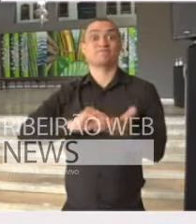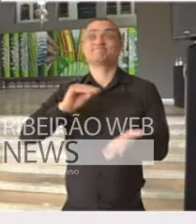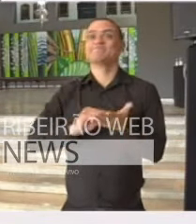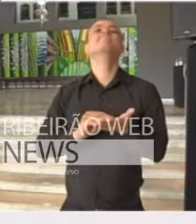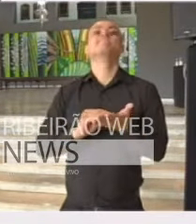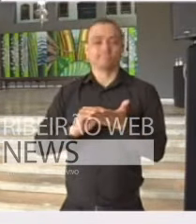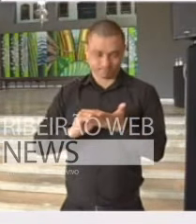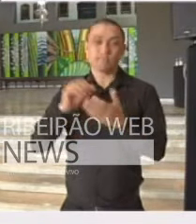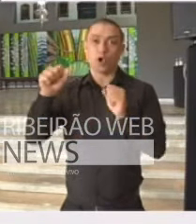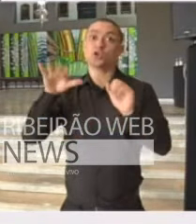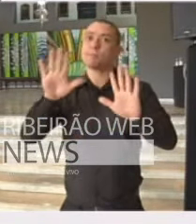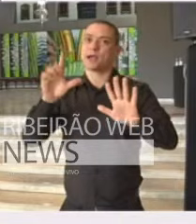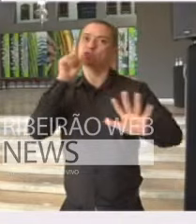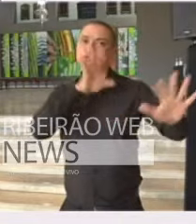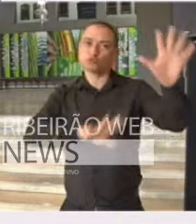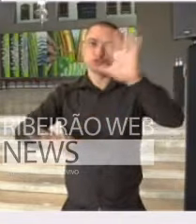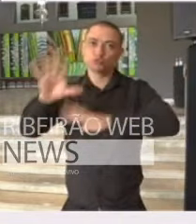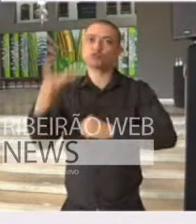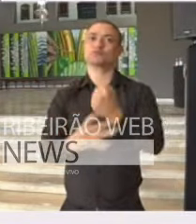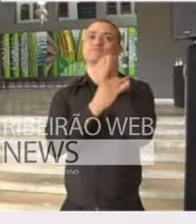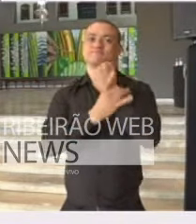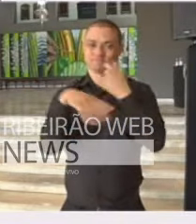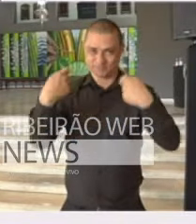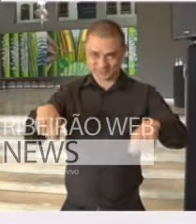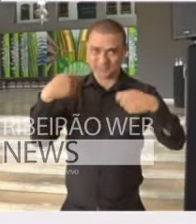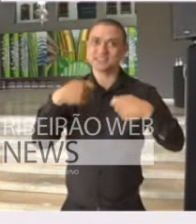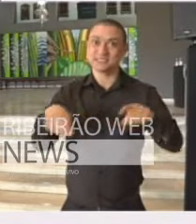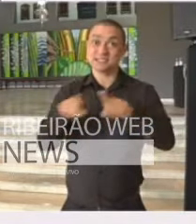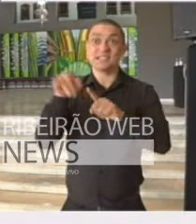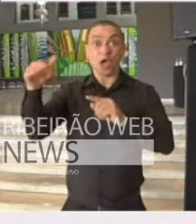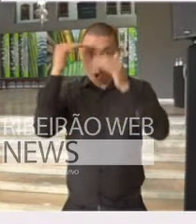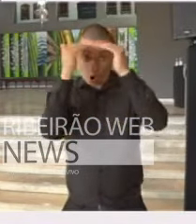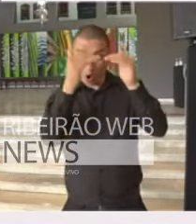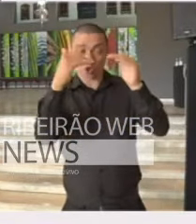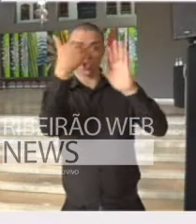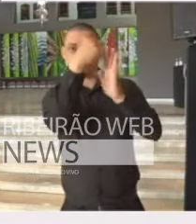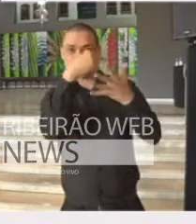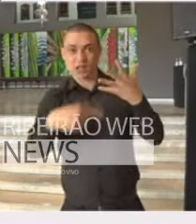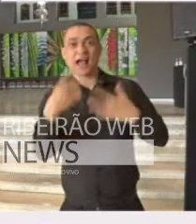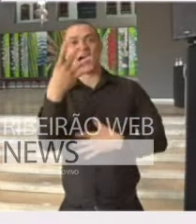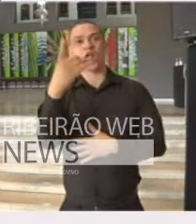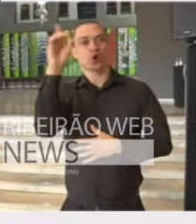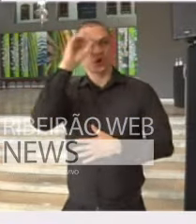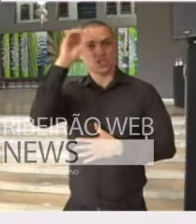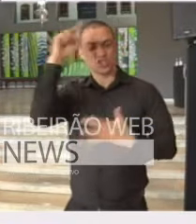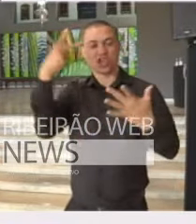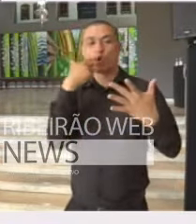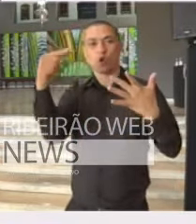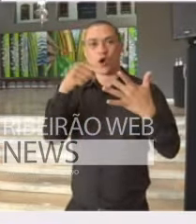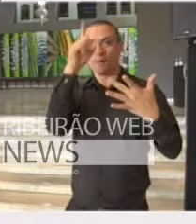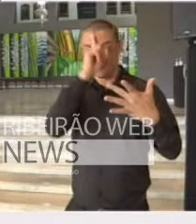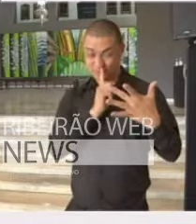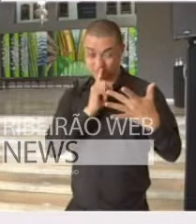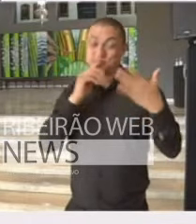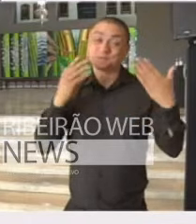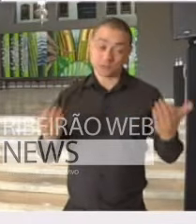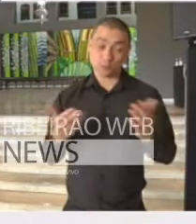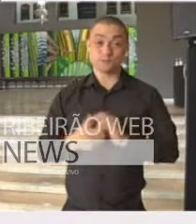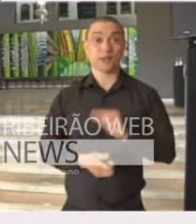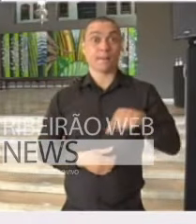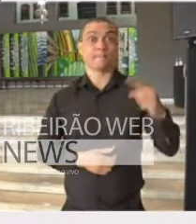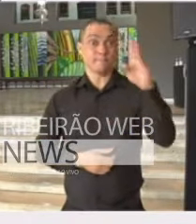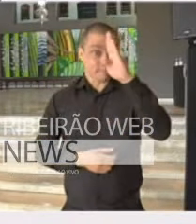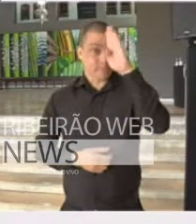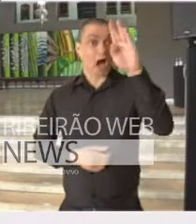todos os protocolos de segurança exigidos, desde que tenha cumprido um ciclo de 14 dias no amarelo. Então, essa é a etapa